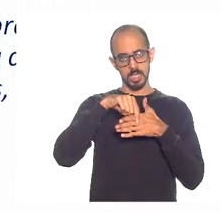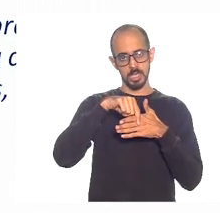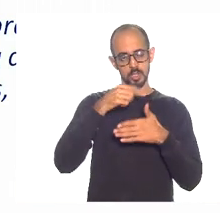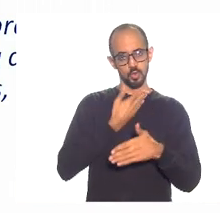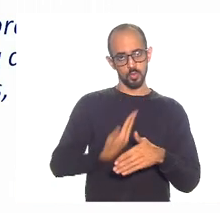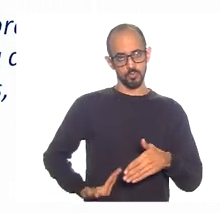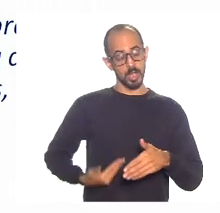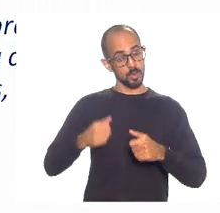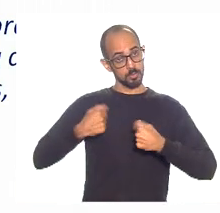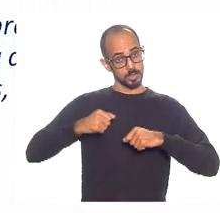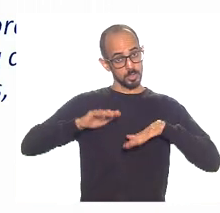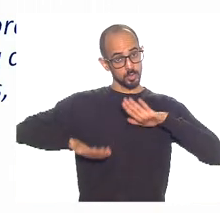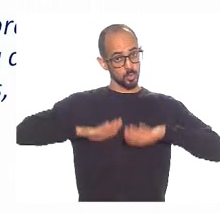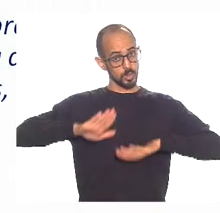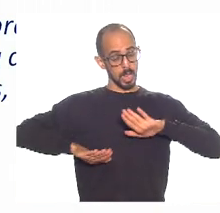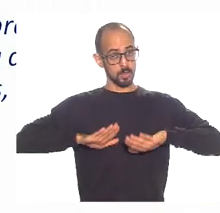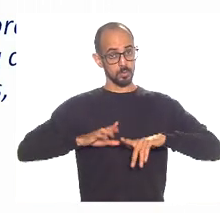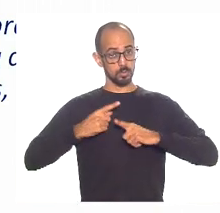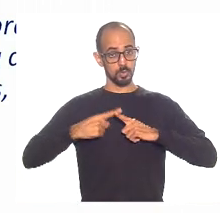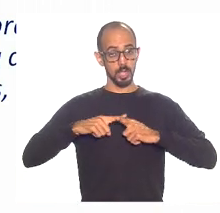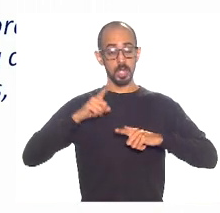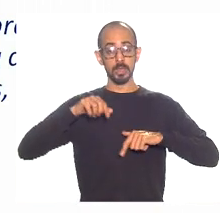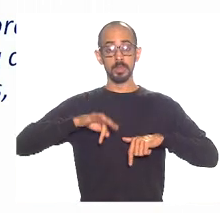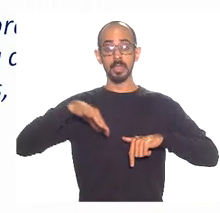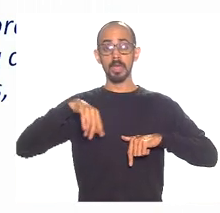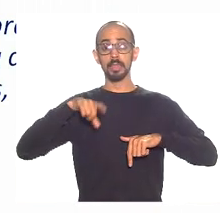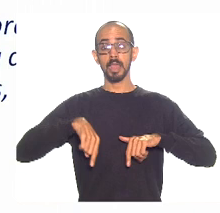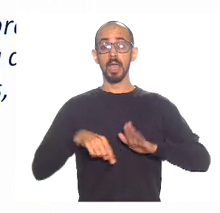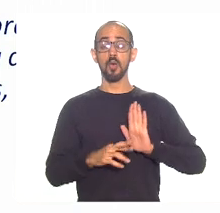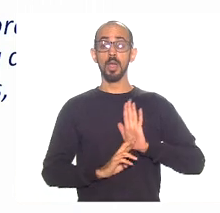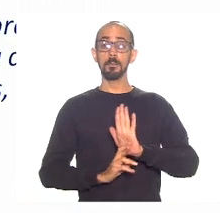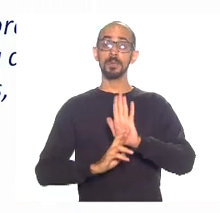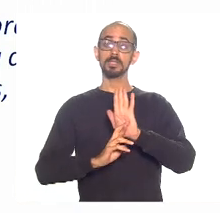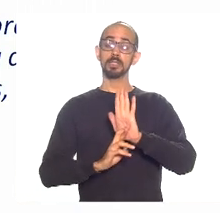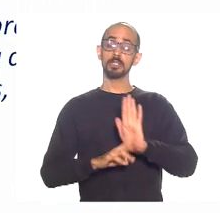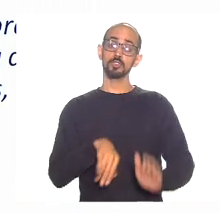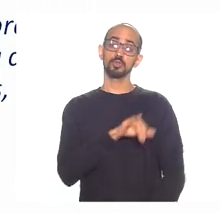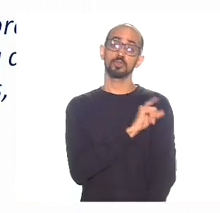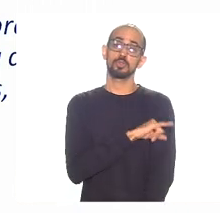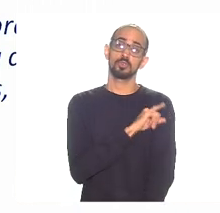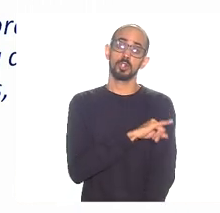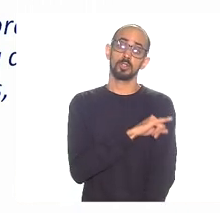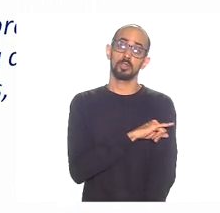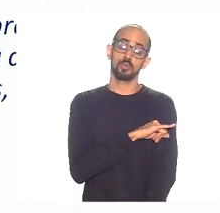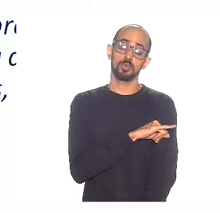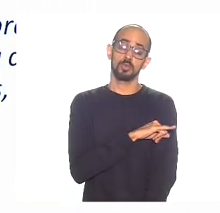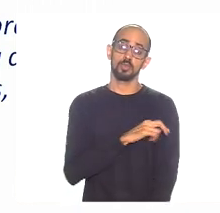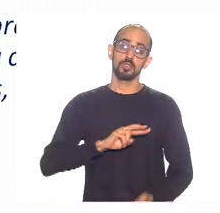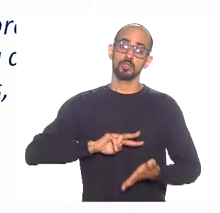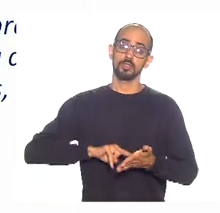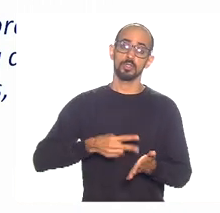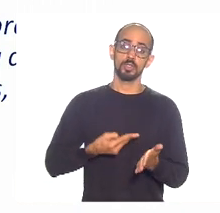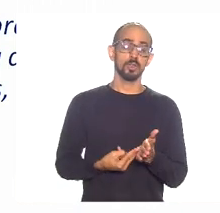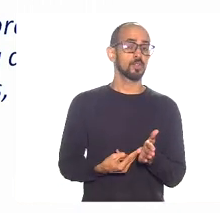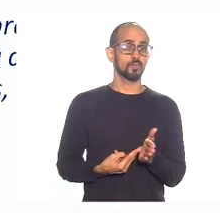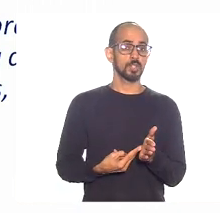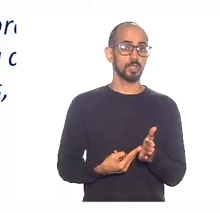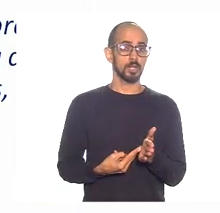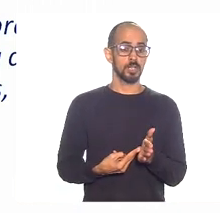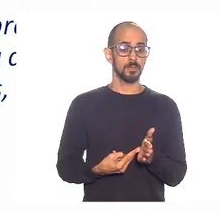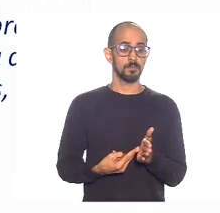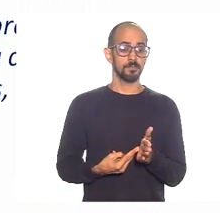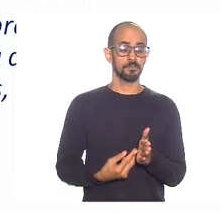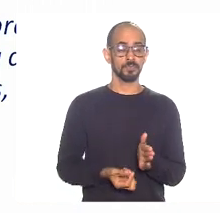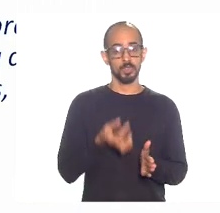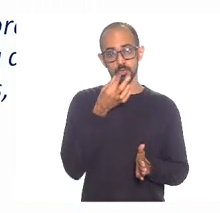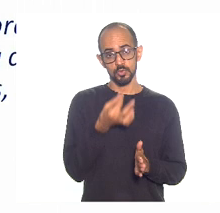o acordo for fechado, quem é o representante do Rio de Janeiro. Ou seja, o indicado pelo nosso governo do estado tem que